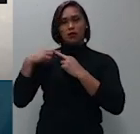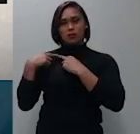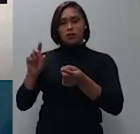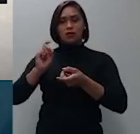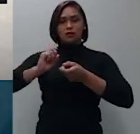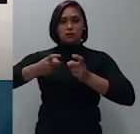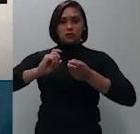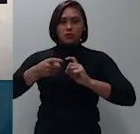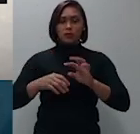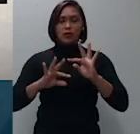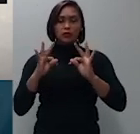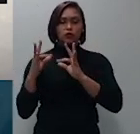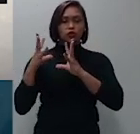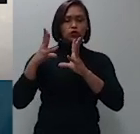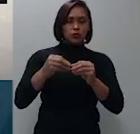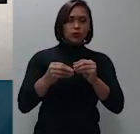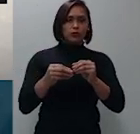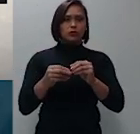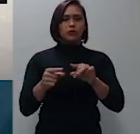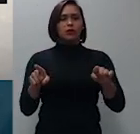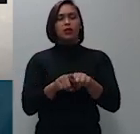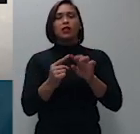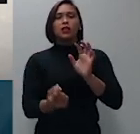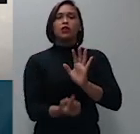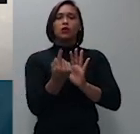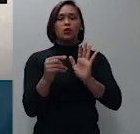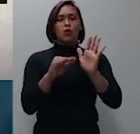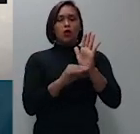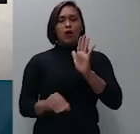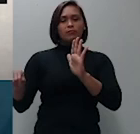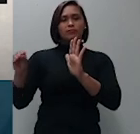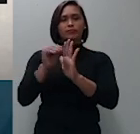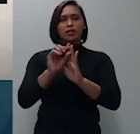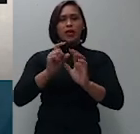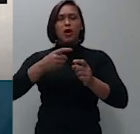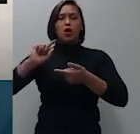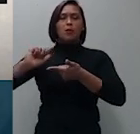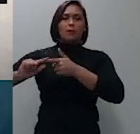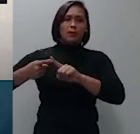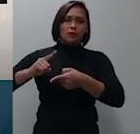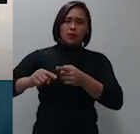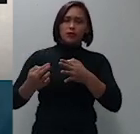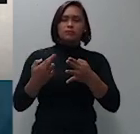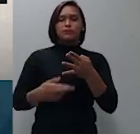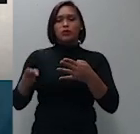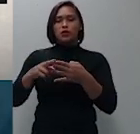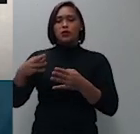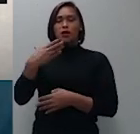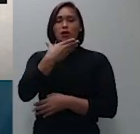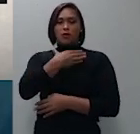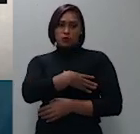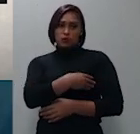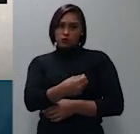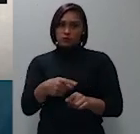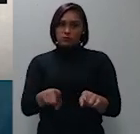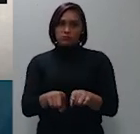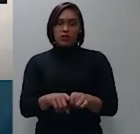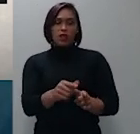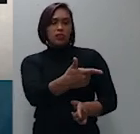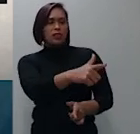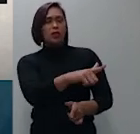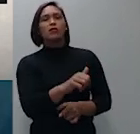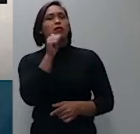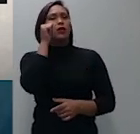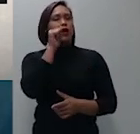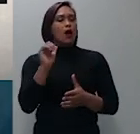e exclusiva do acervo patrimonial do decursos não estando a genitora que é a mãe das crianças